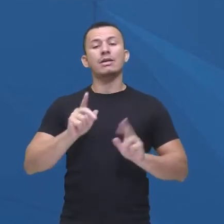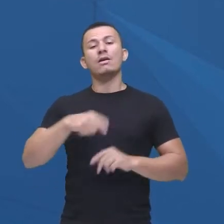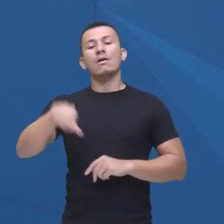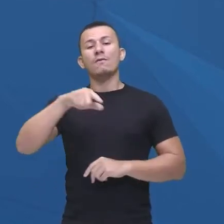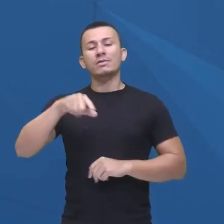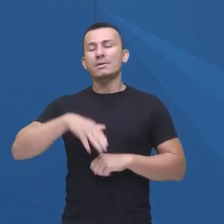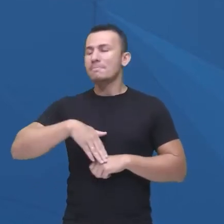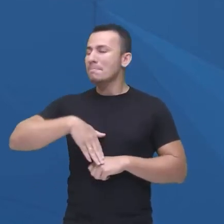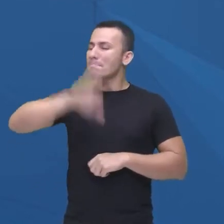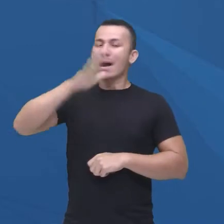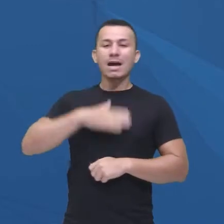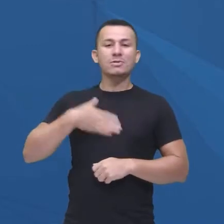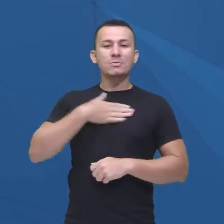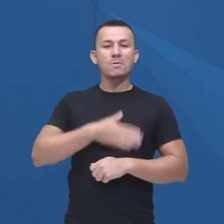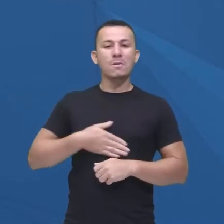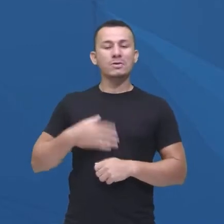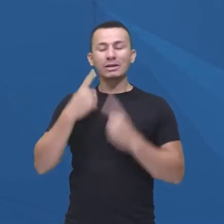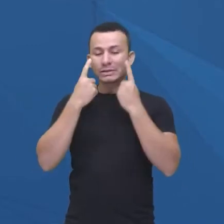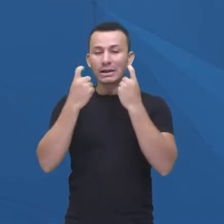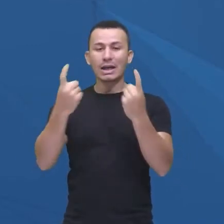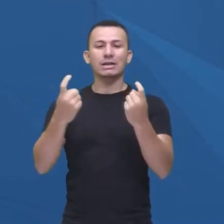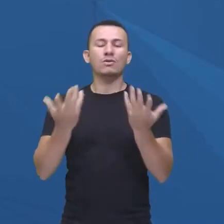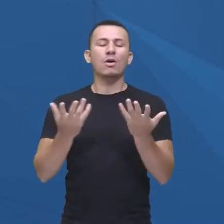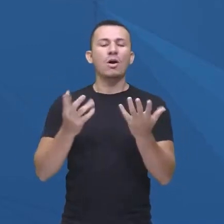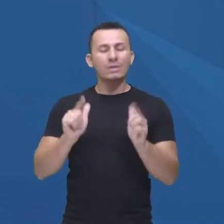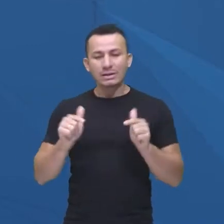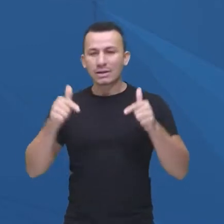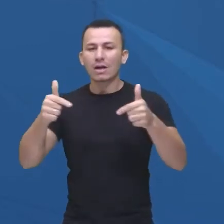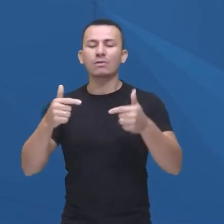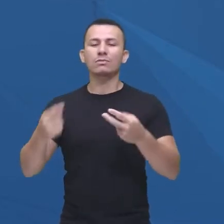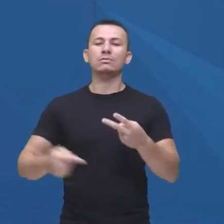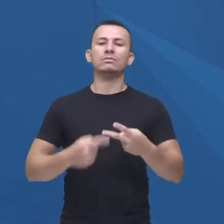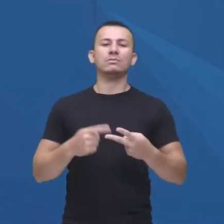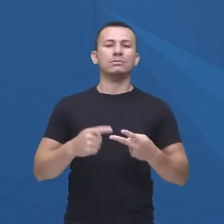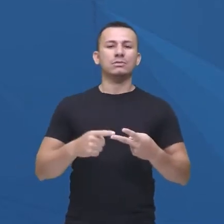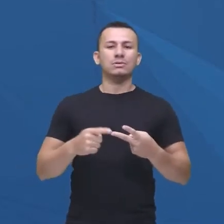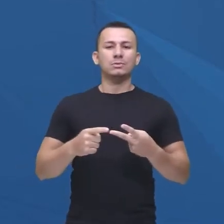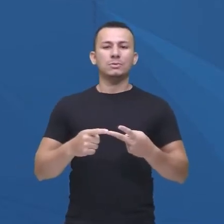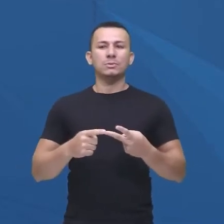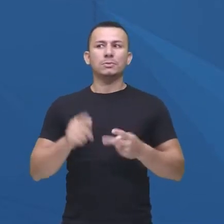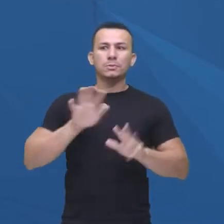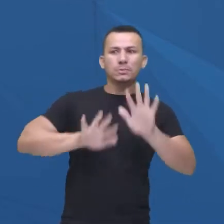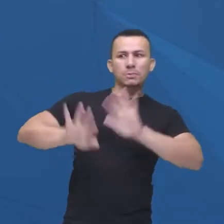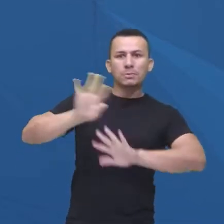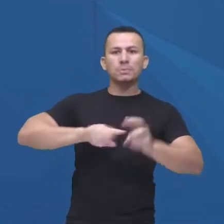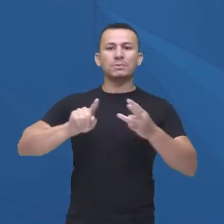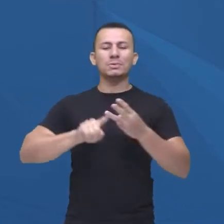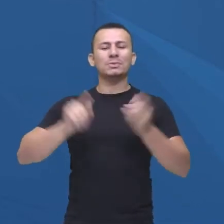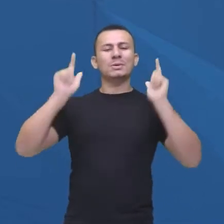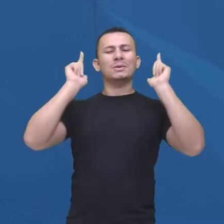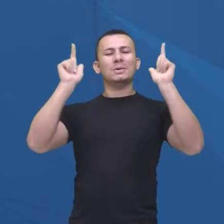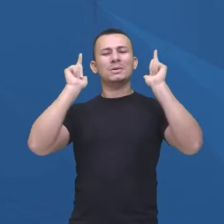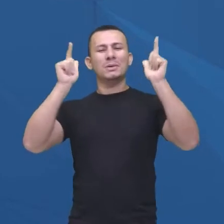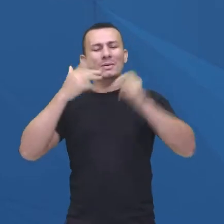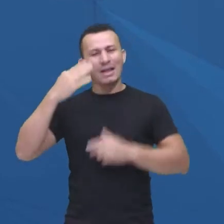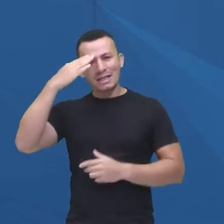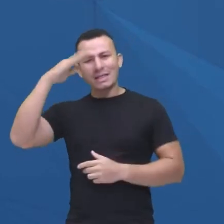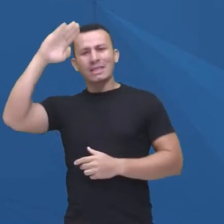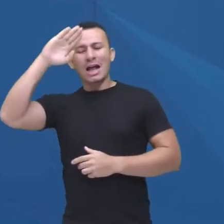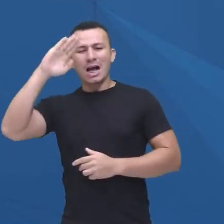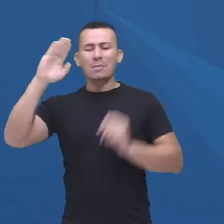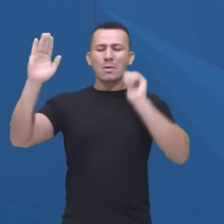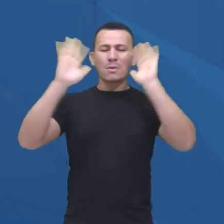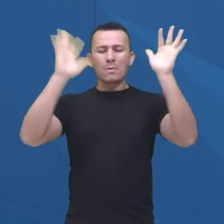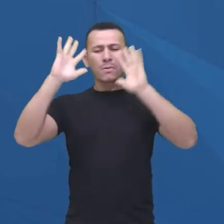sua atenção? São séries de ação, séries, né? De suspense, aventura, drama, ficção